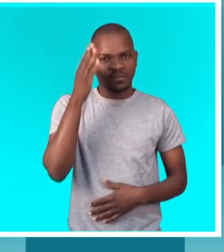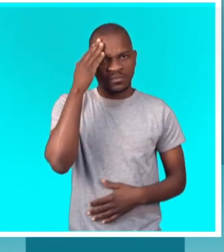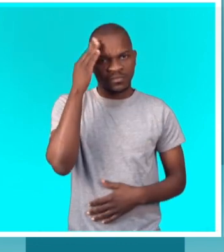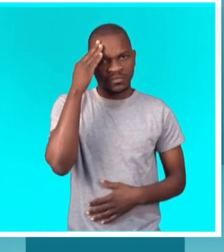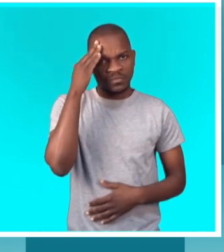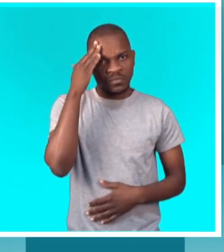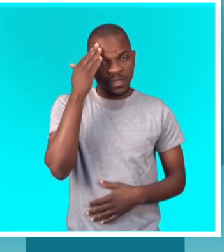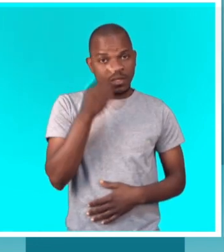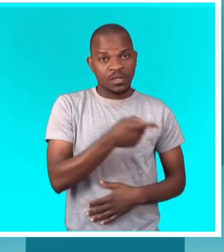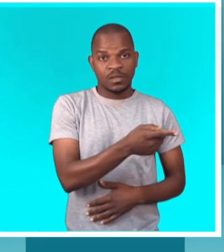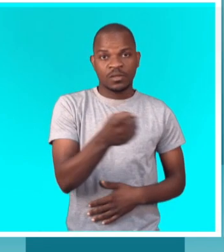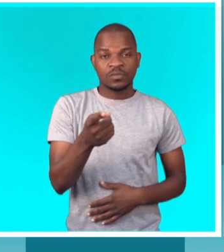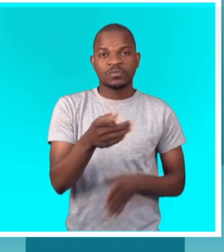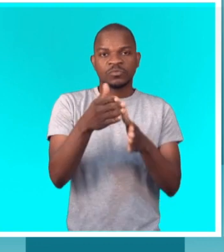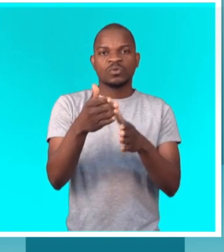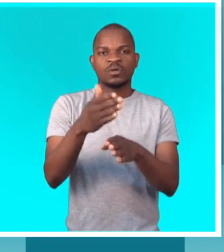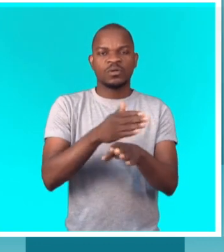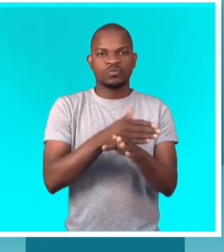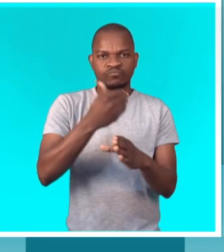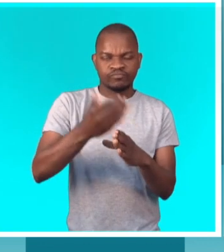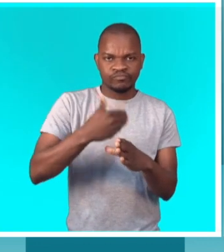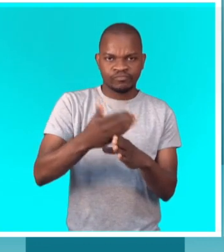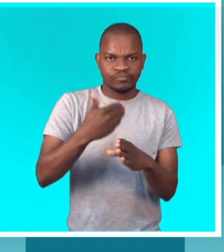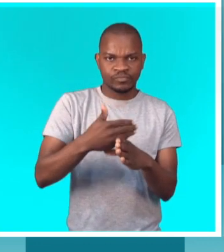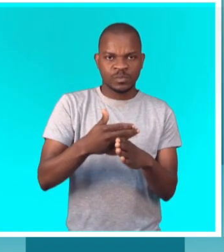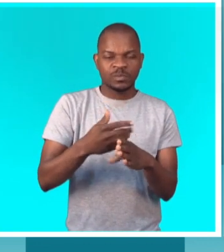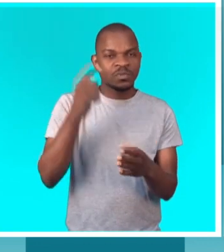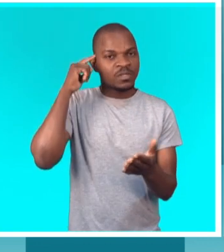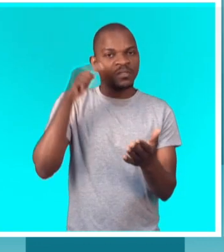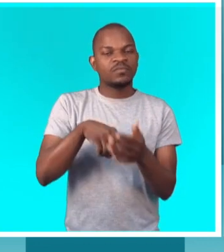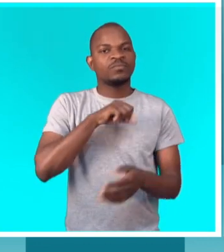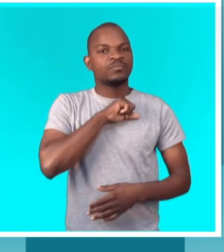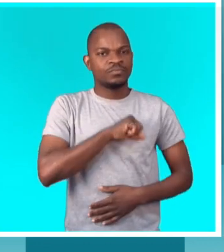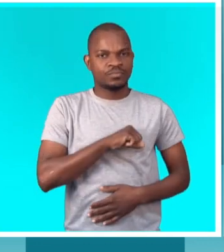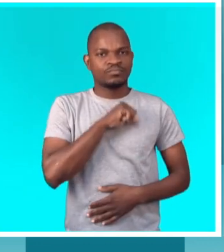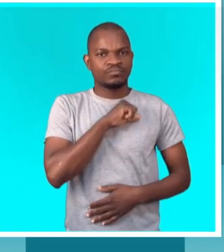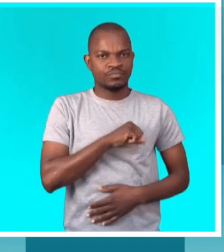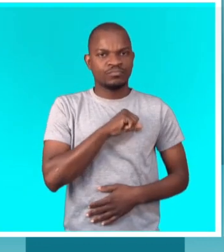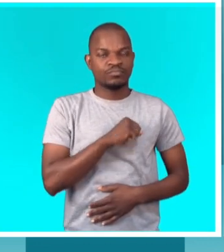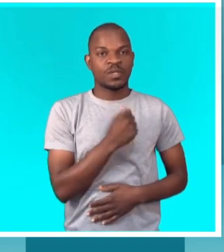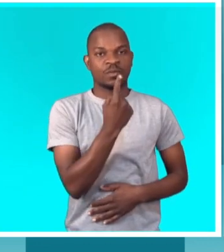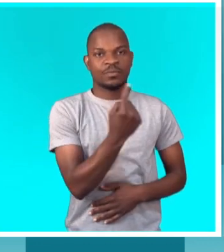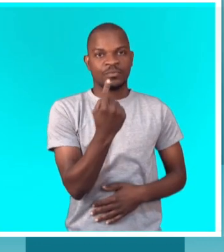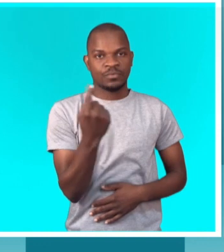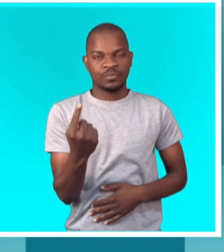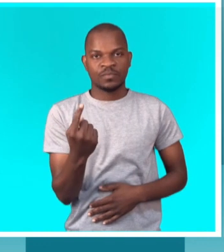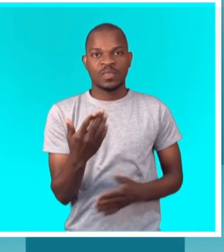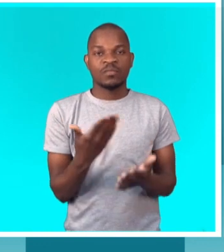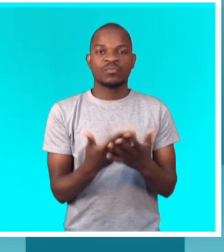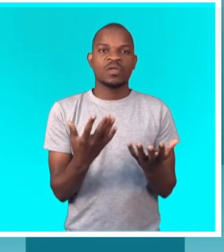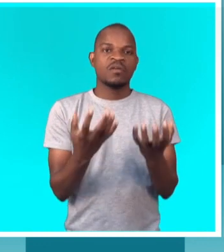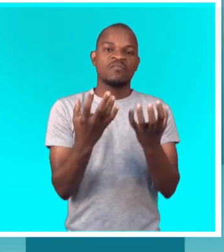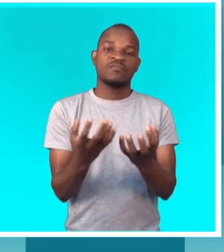porque tomando em consideração que os próprios treinos que eles estão a ter é um esforço muito mais